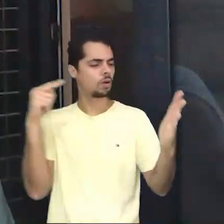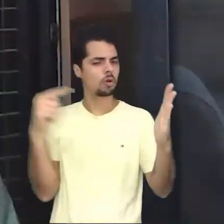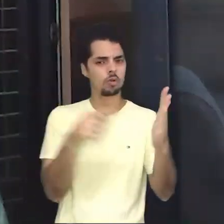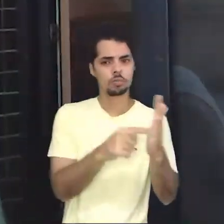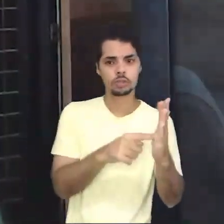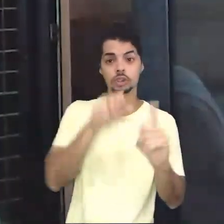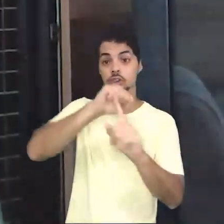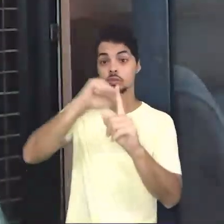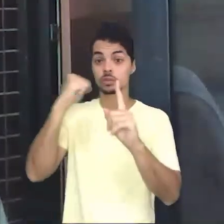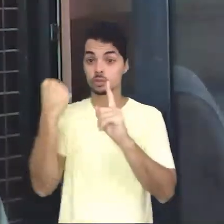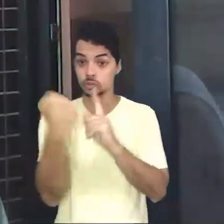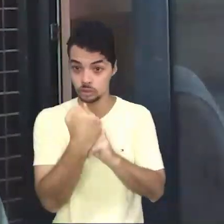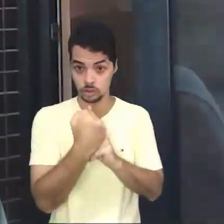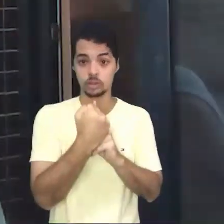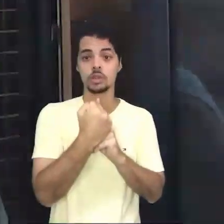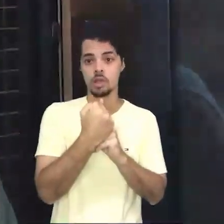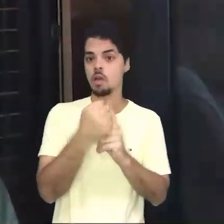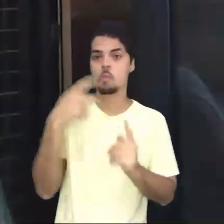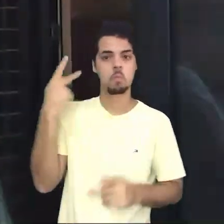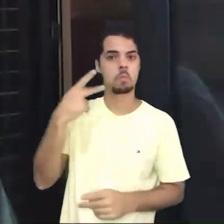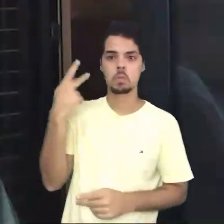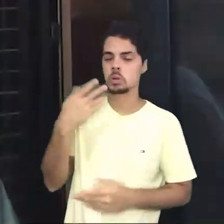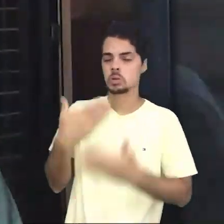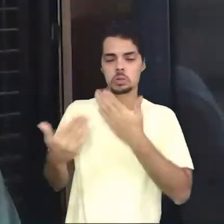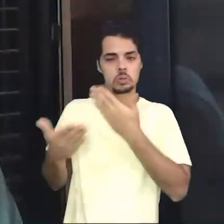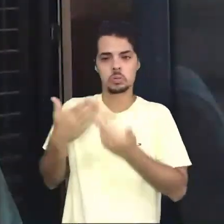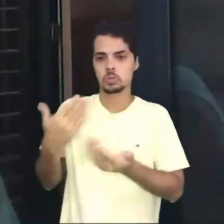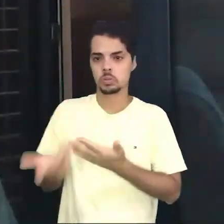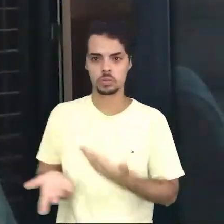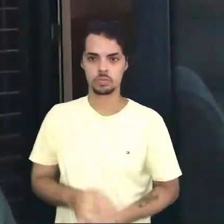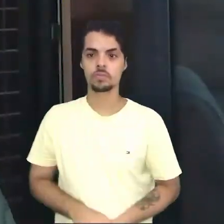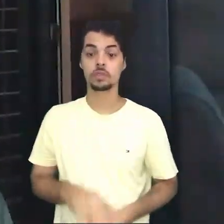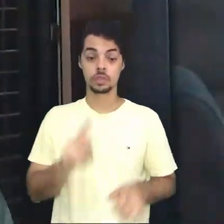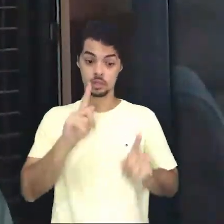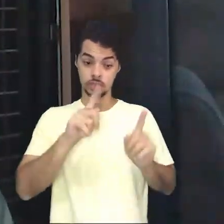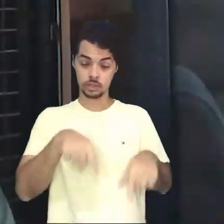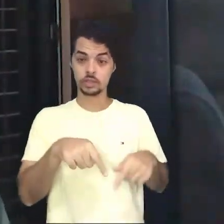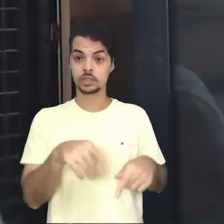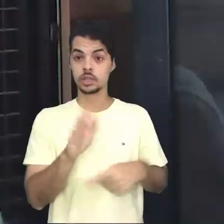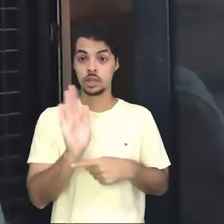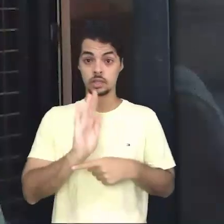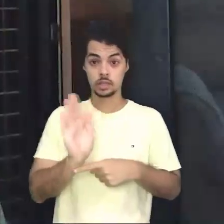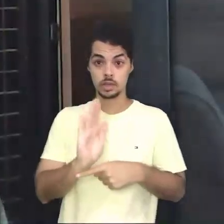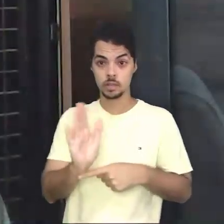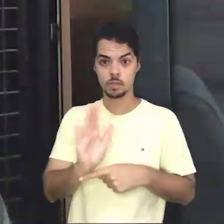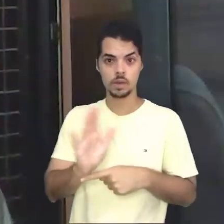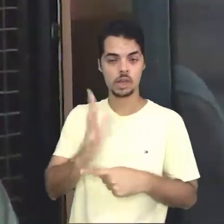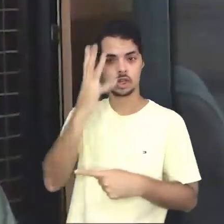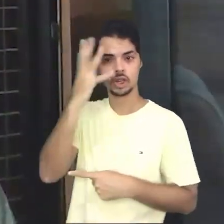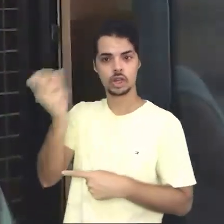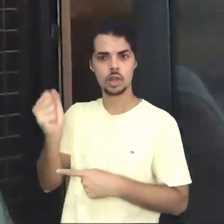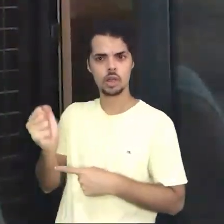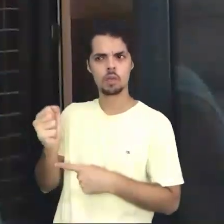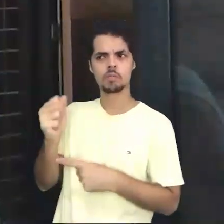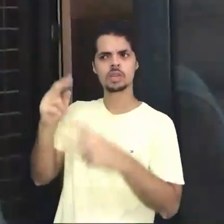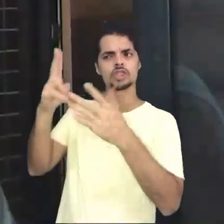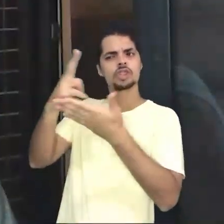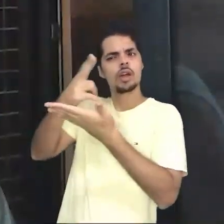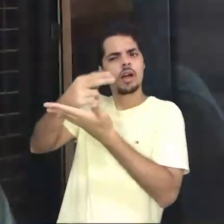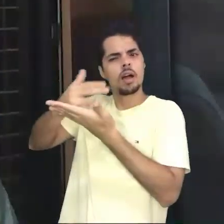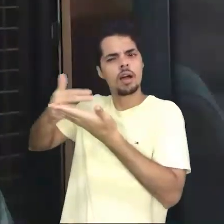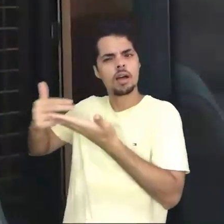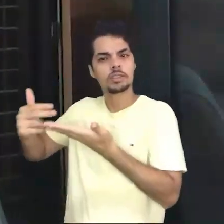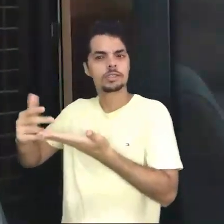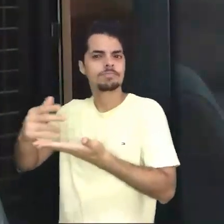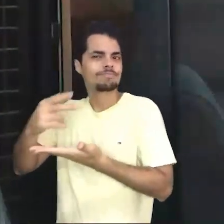partir do nosso lugar social no tempo. Nesse caso, a arte dessa postagem está cheia de intencionalidade. Produzida